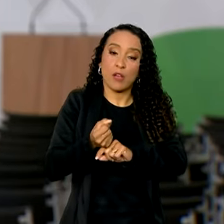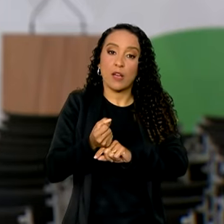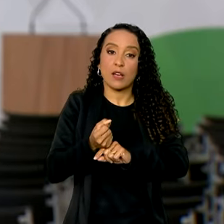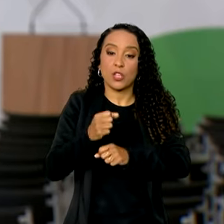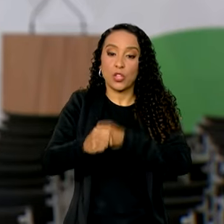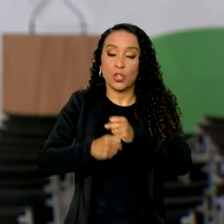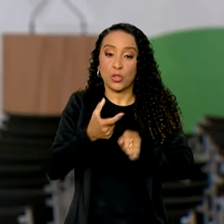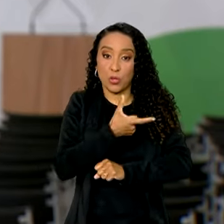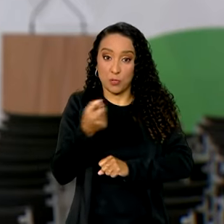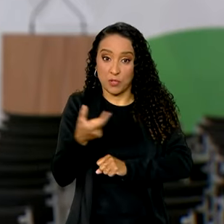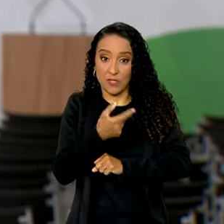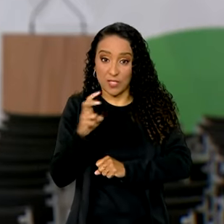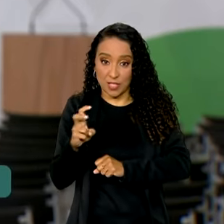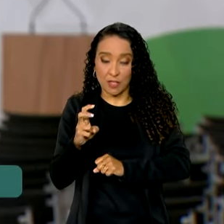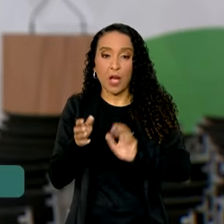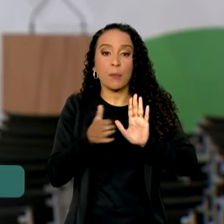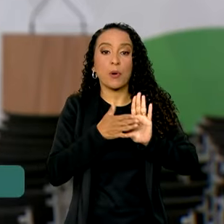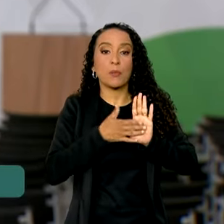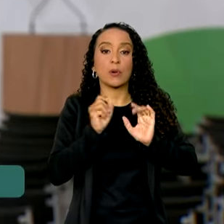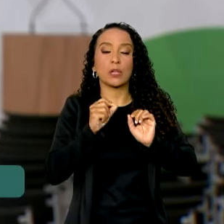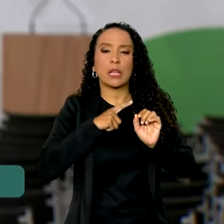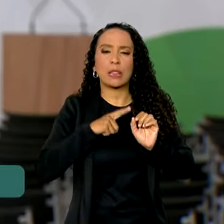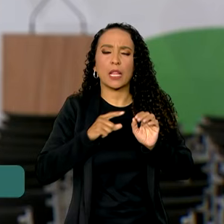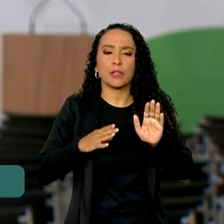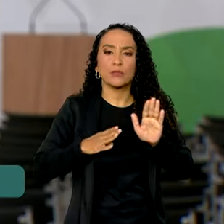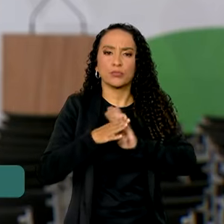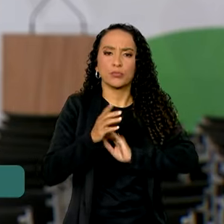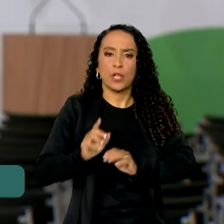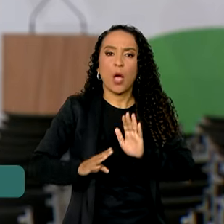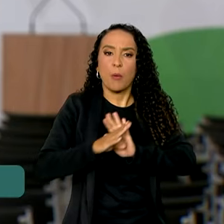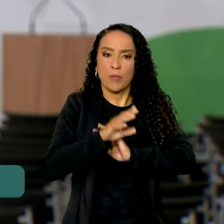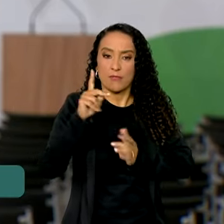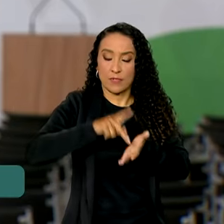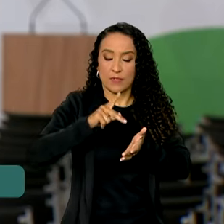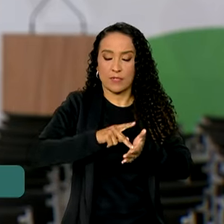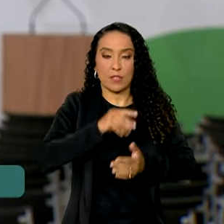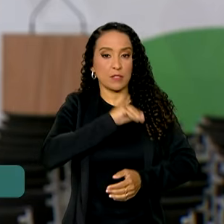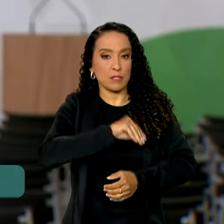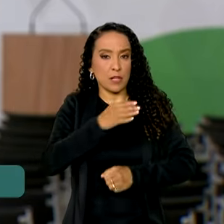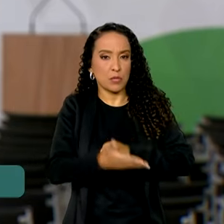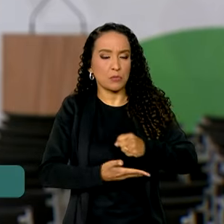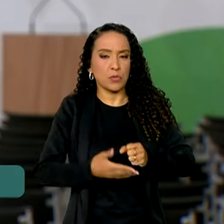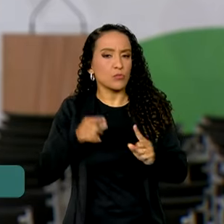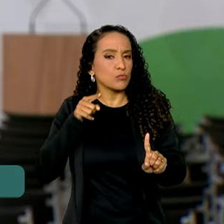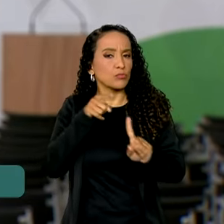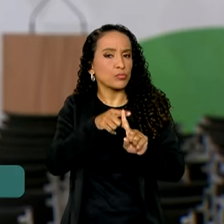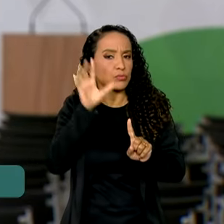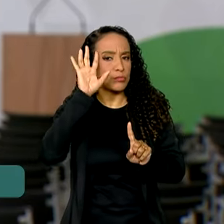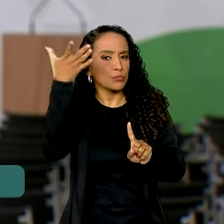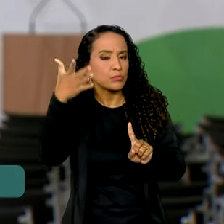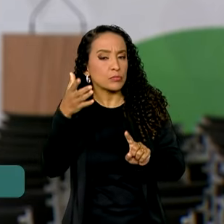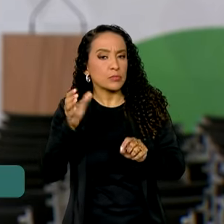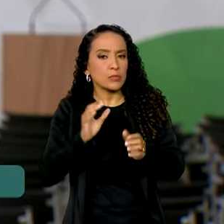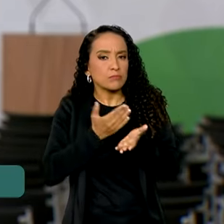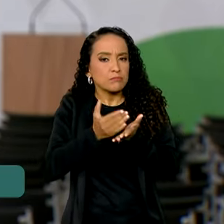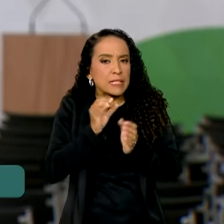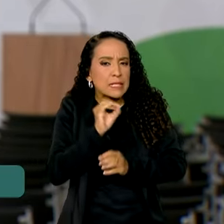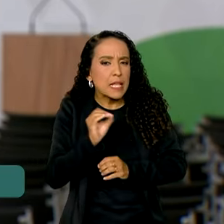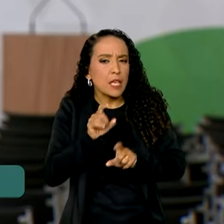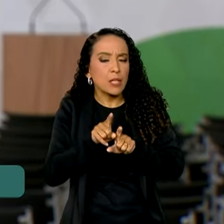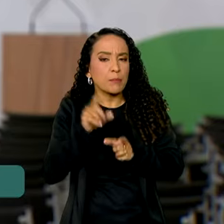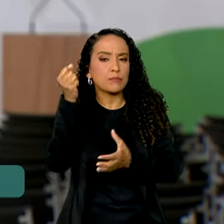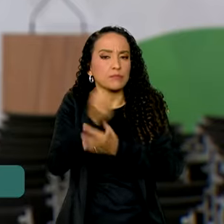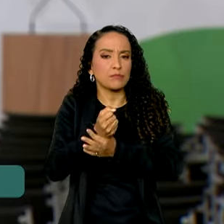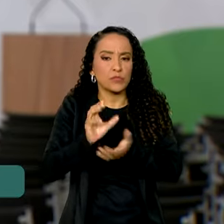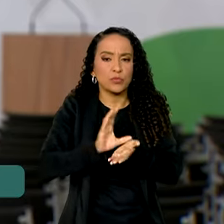2025. A proposta traz um aumento real do salário mínimo, uma meta de resultado primário zero e garante os